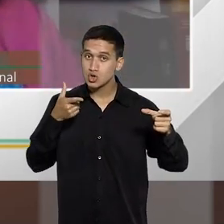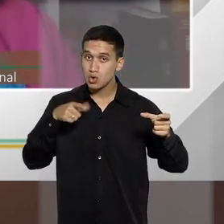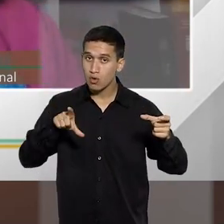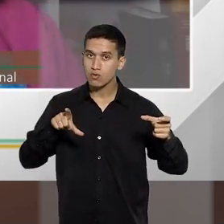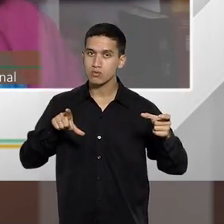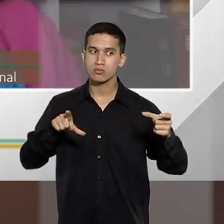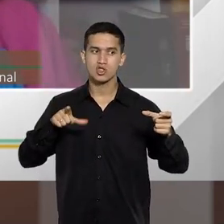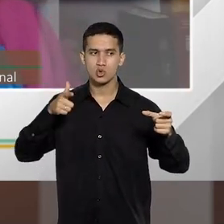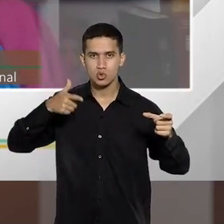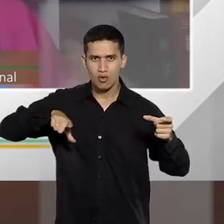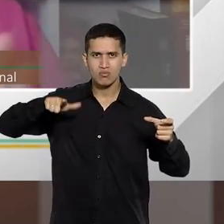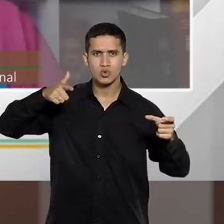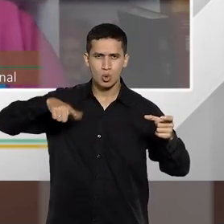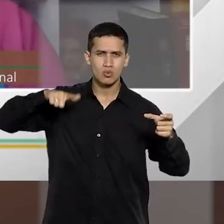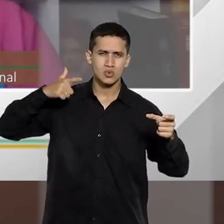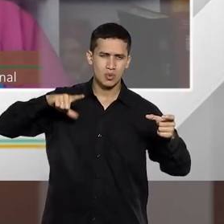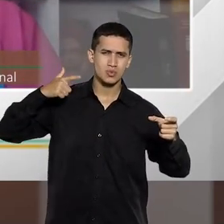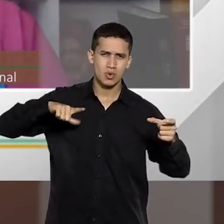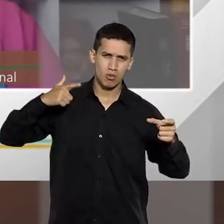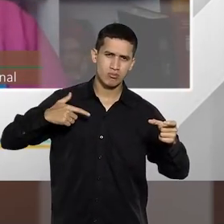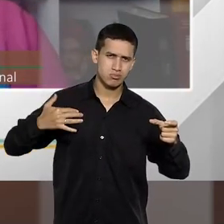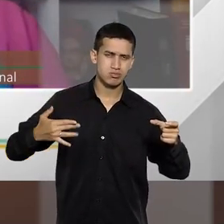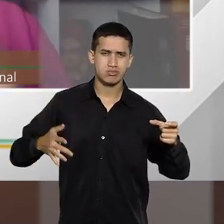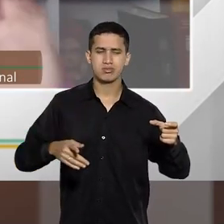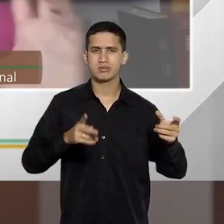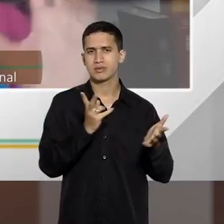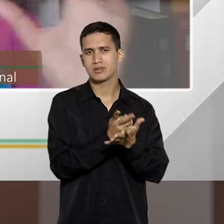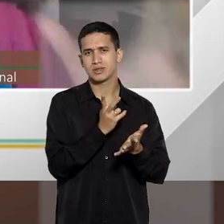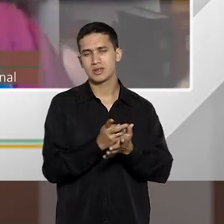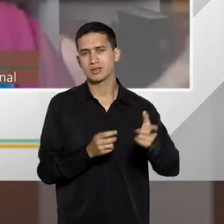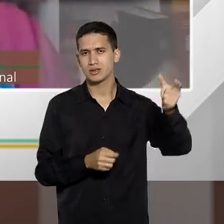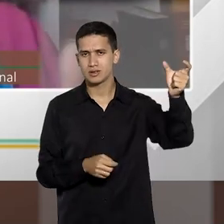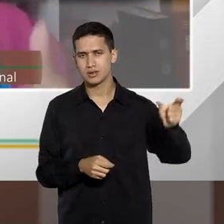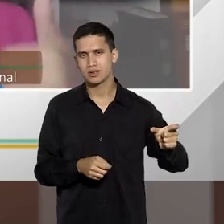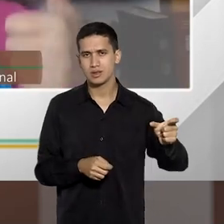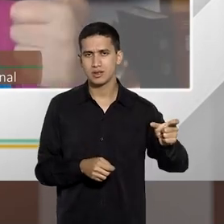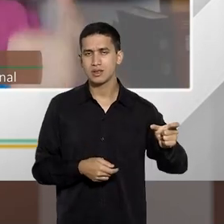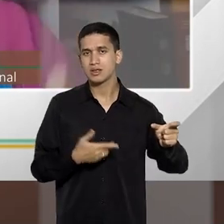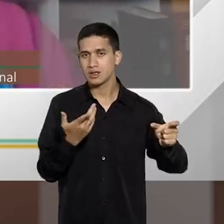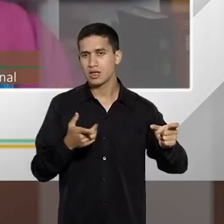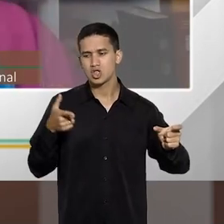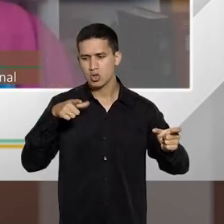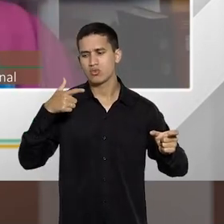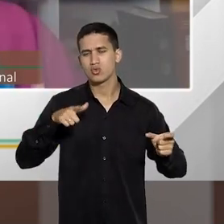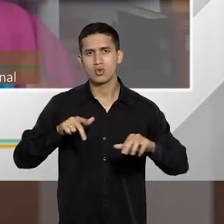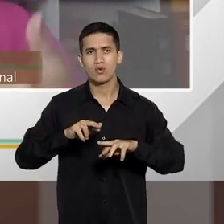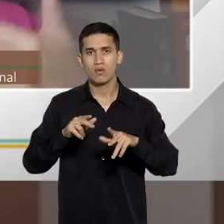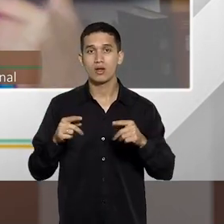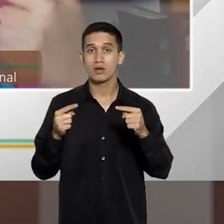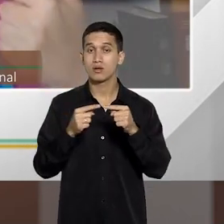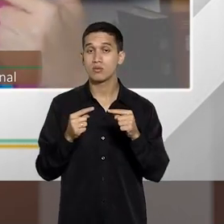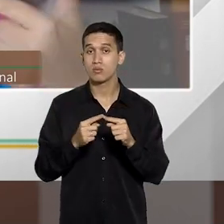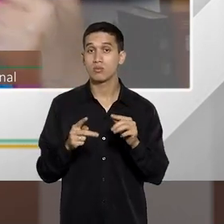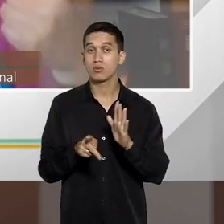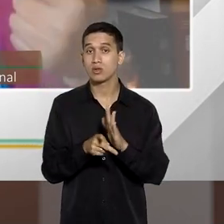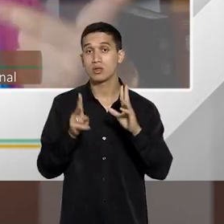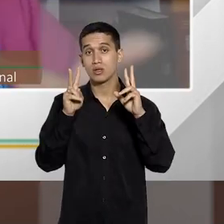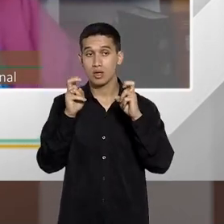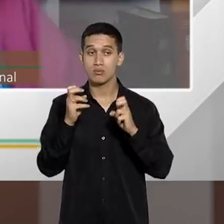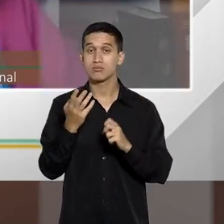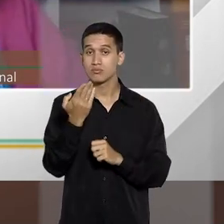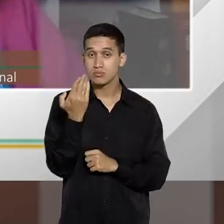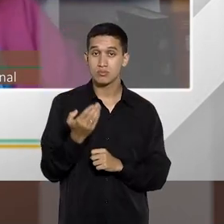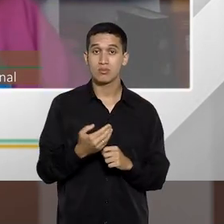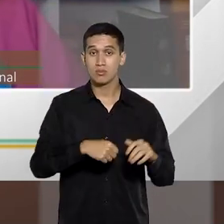várias vezes, né? Então, é basicamente isso. E esse várias vezes dentro de um mesmo contexto fático, dentro de um mesmo